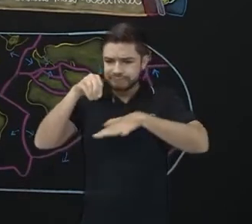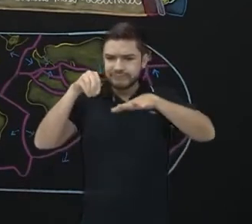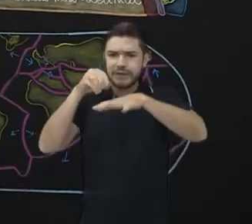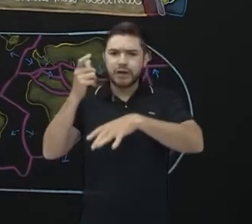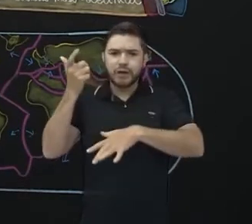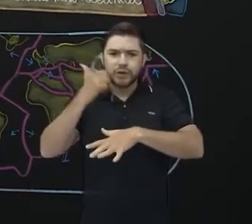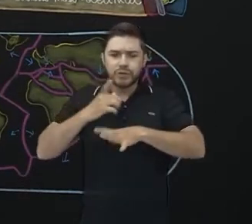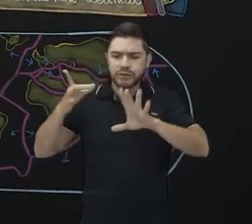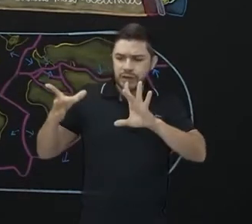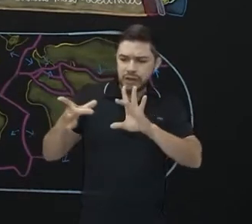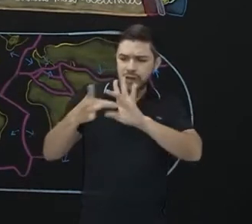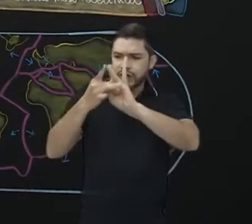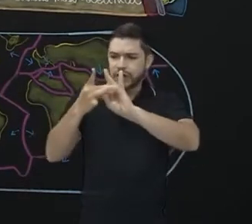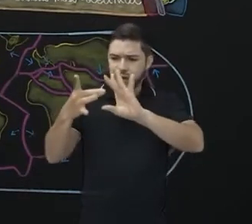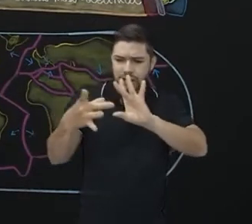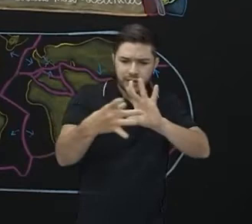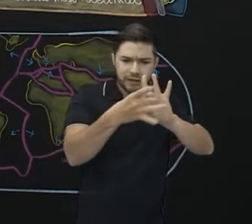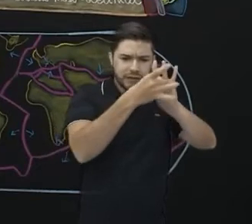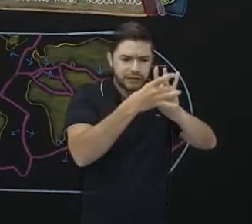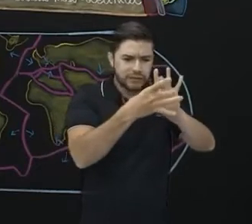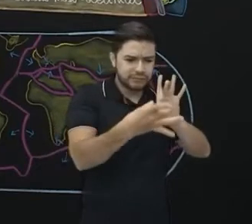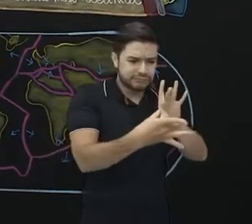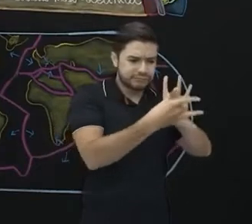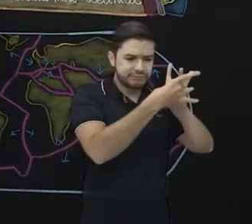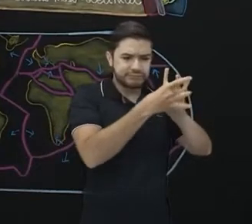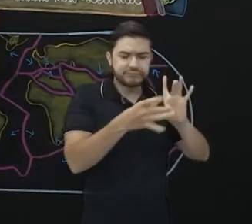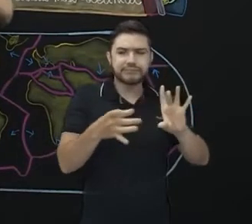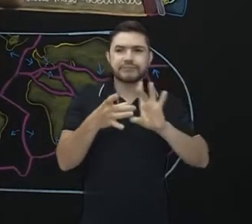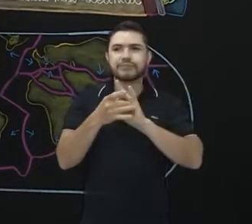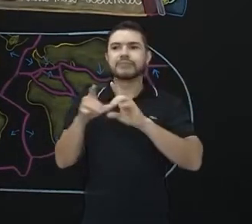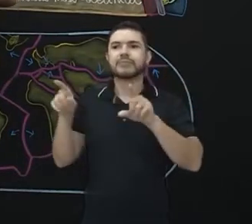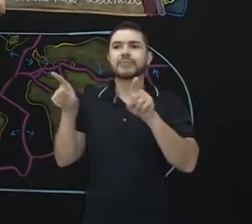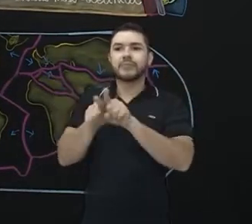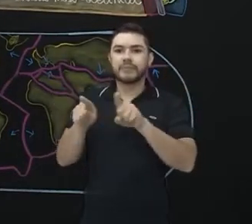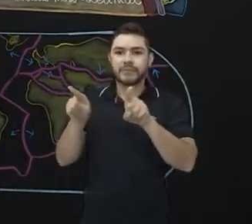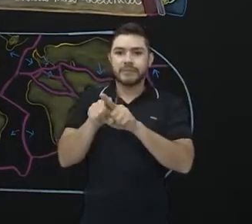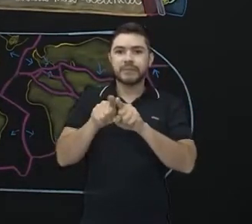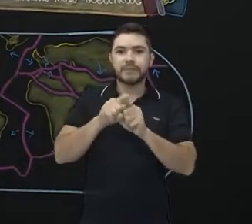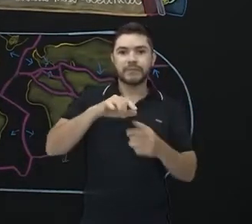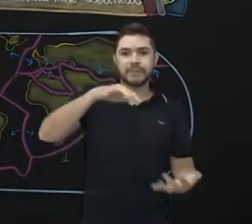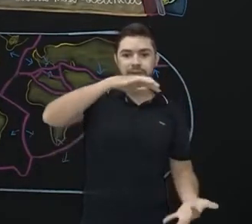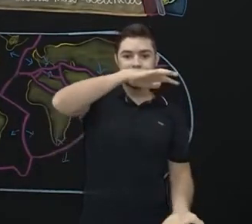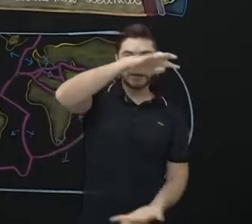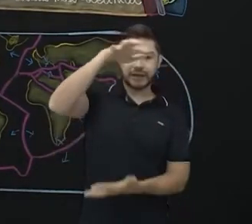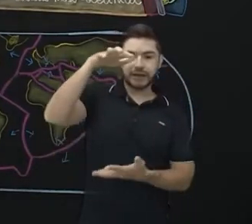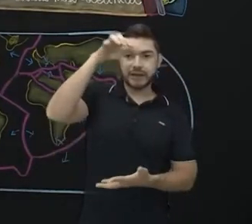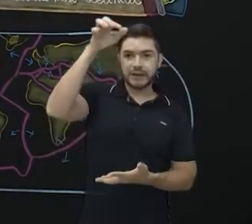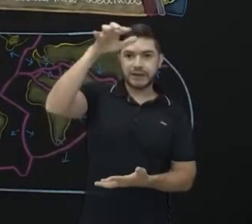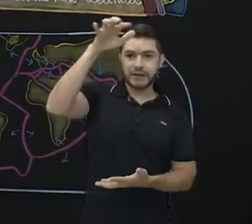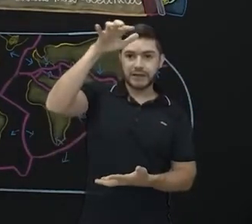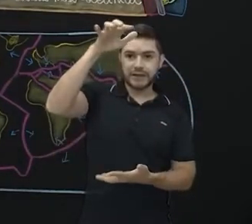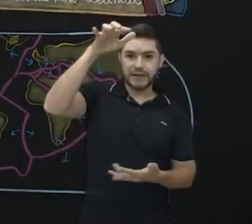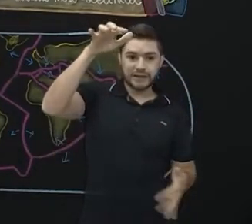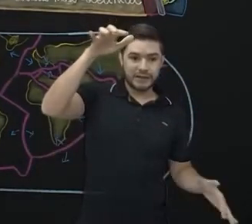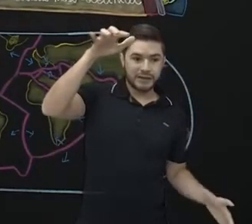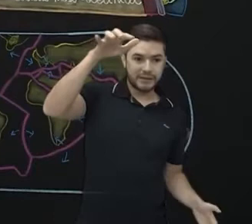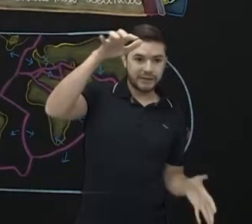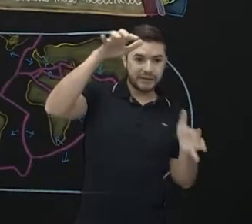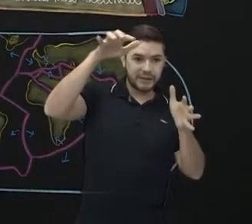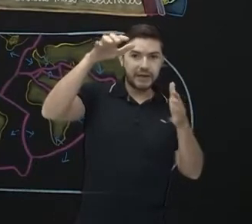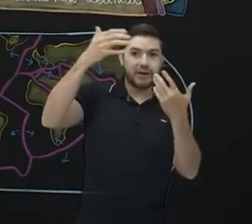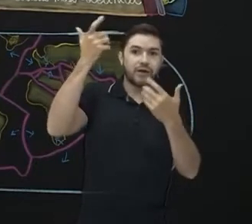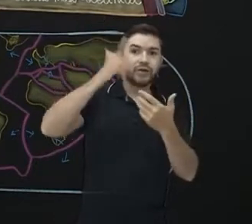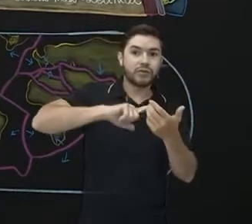a Austrália, a própria Antártida, ela fazia o encaixe com o sul da América do Sul